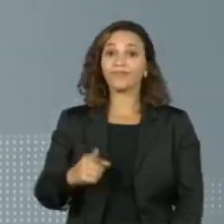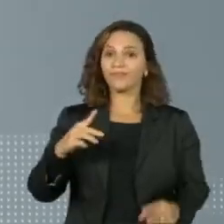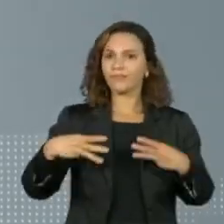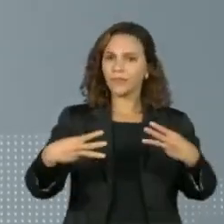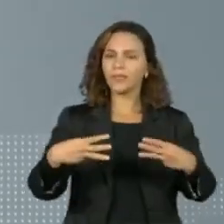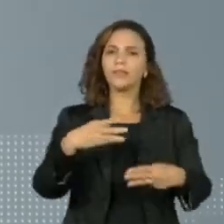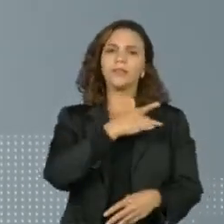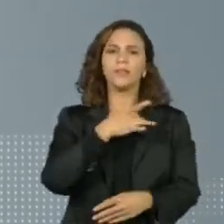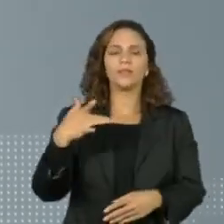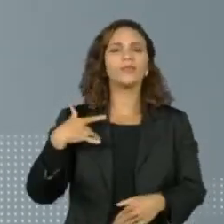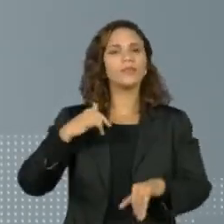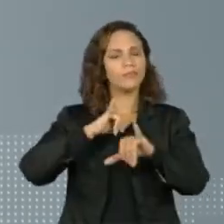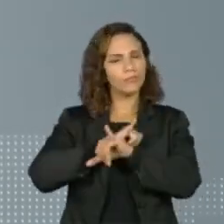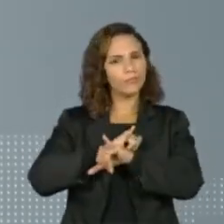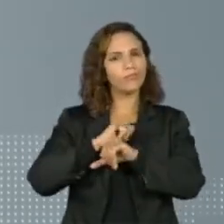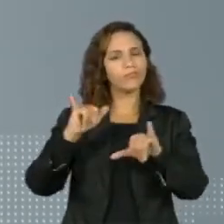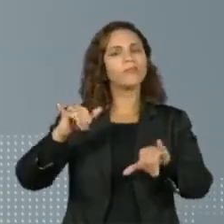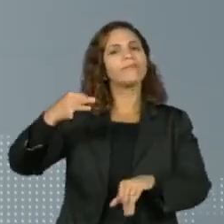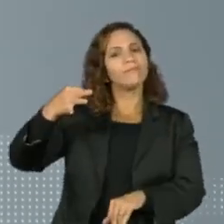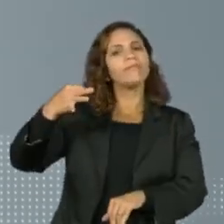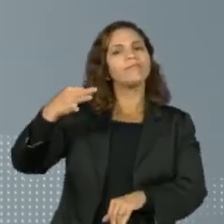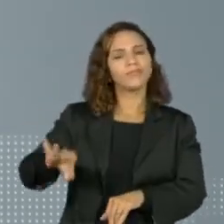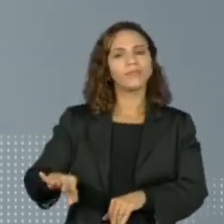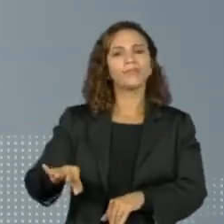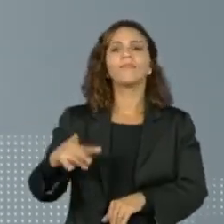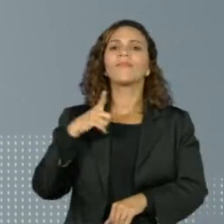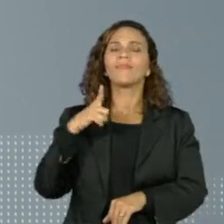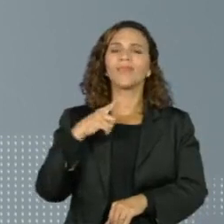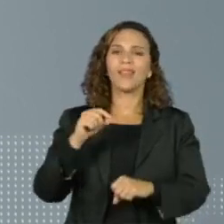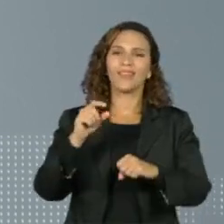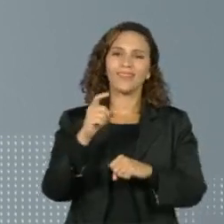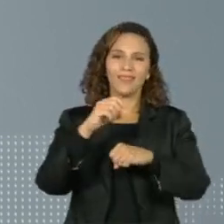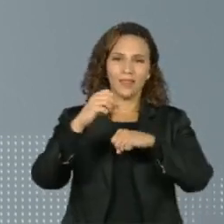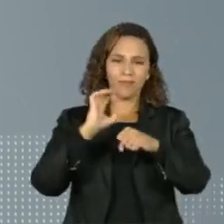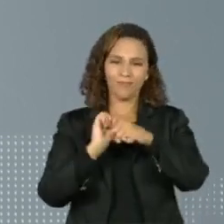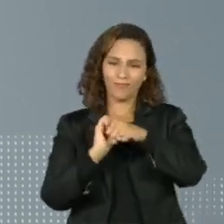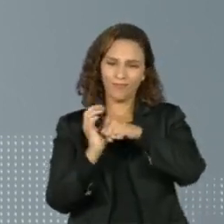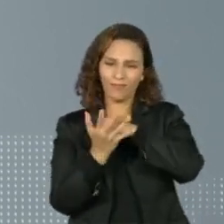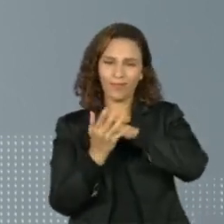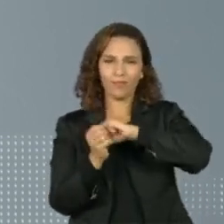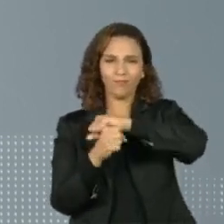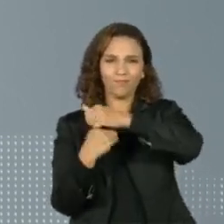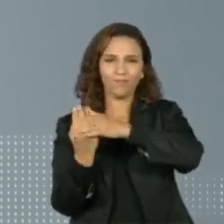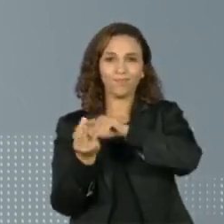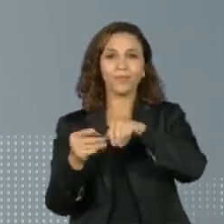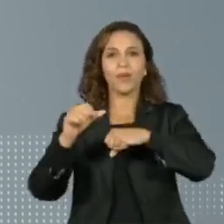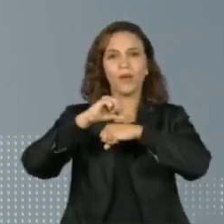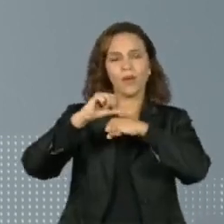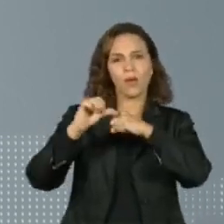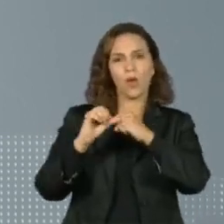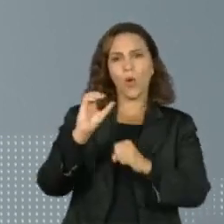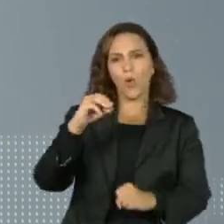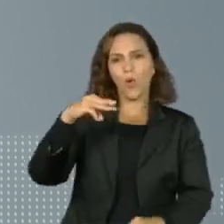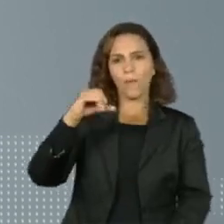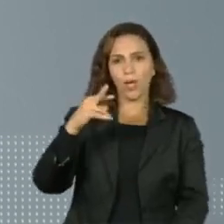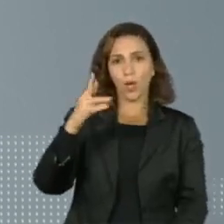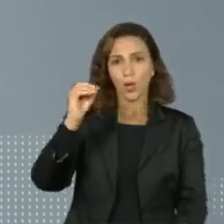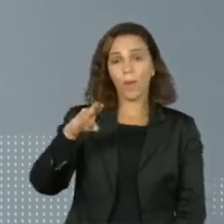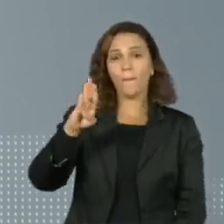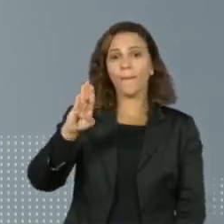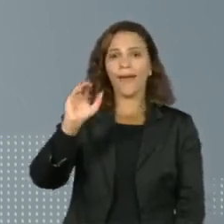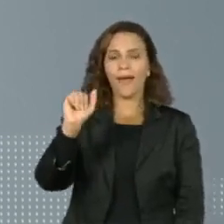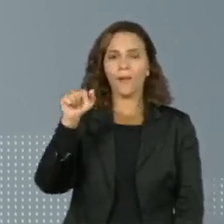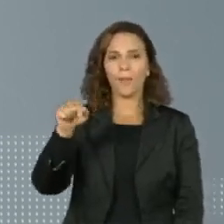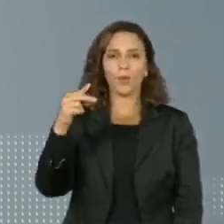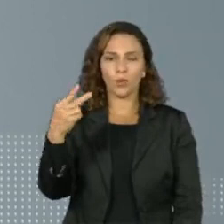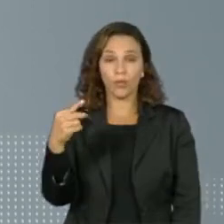Saúde confirmou os primeiros casos da subvariante Ômicron BA.2. São três no estado de São